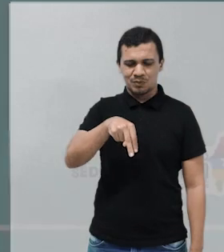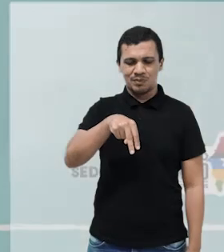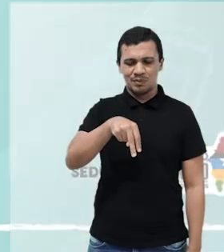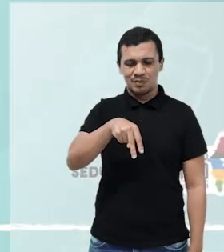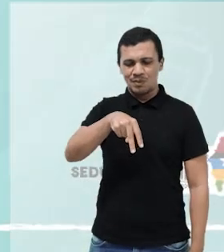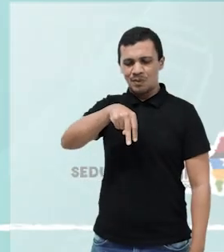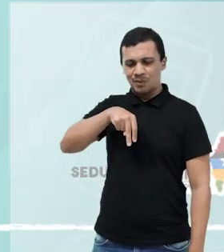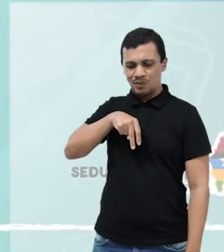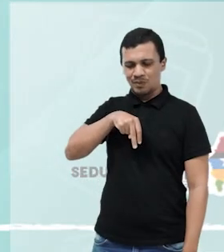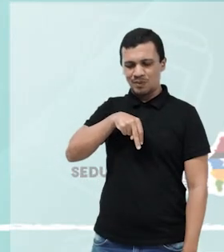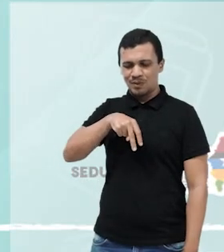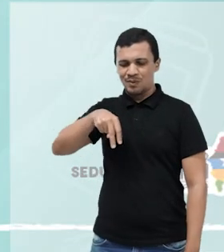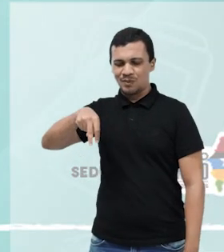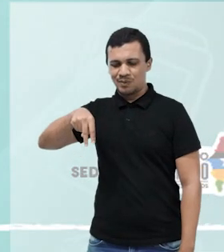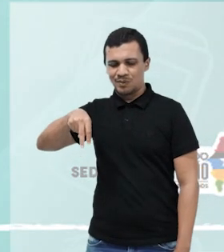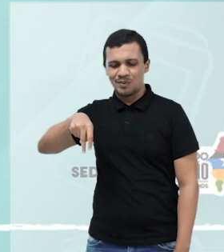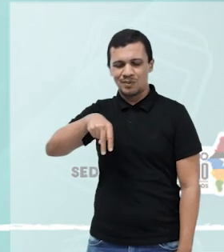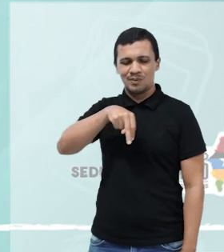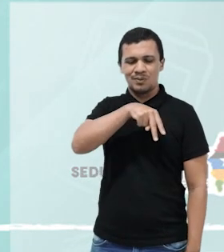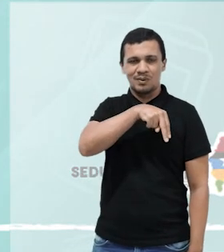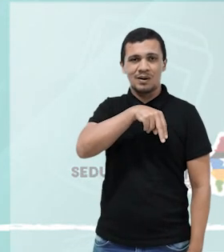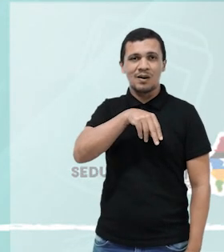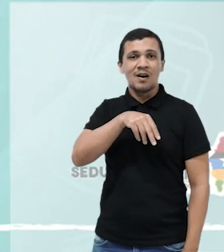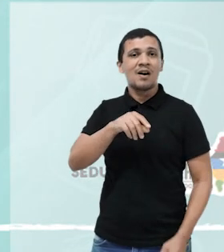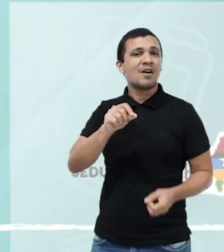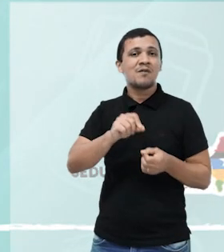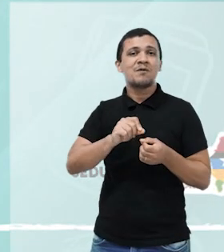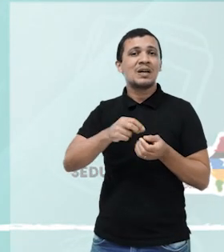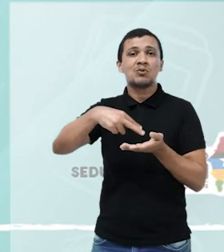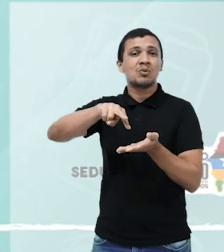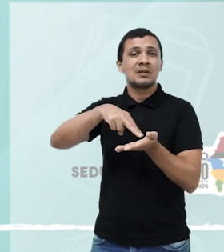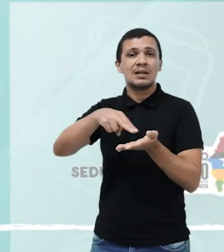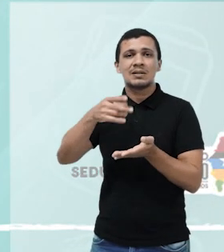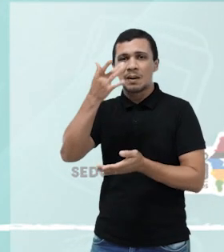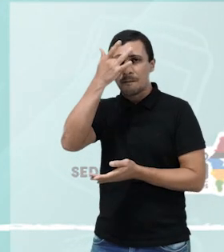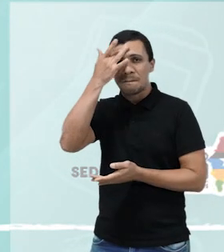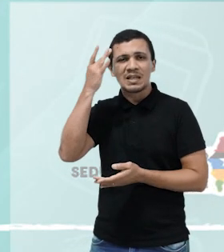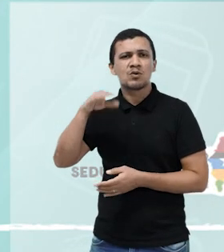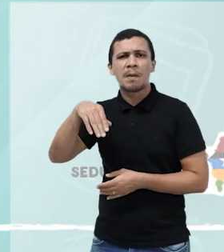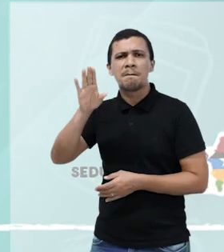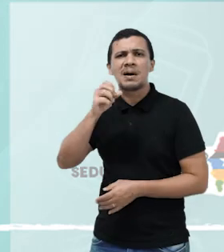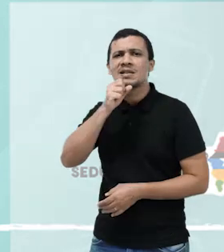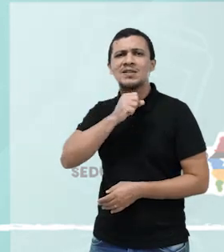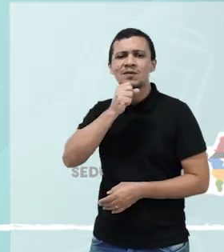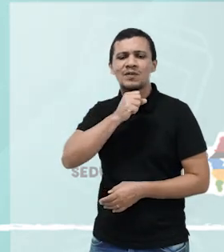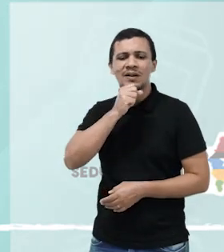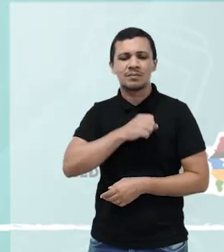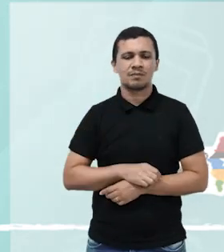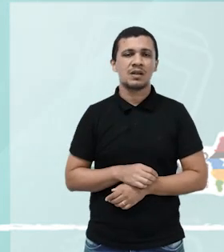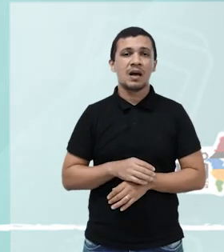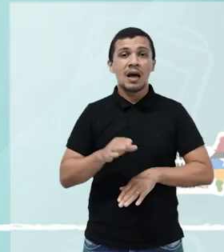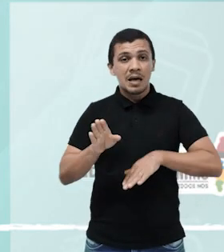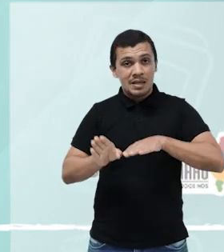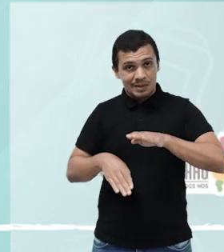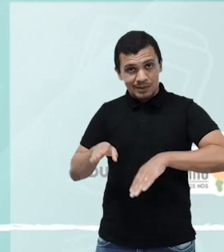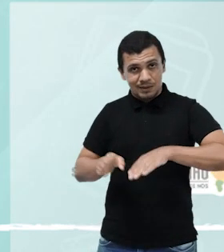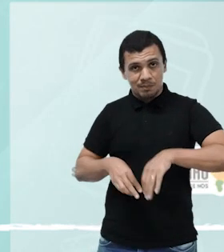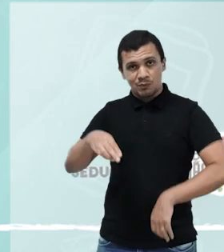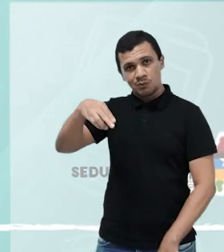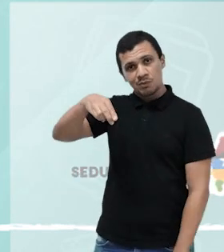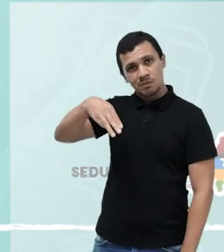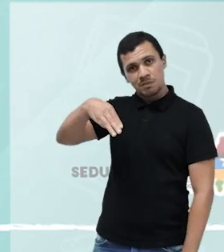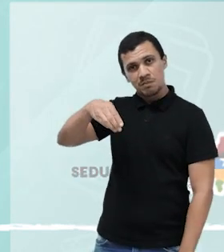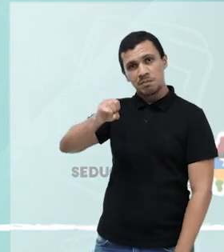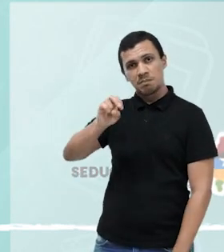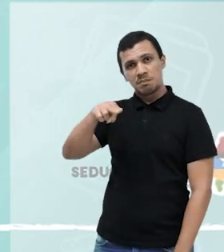Geralmente, são as pessoas mais velhas da cidade. O tambor de mina, que é uma festa religiosa, que tem uma dança religiosa parecida